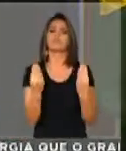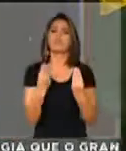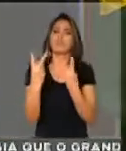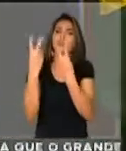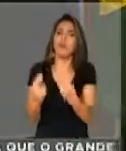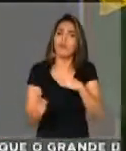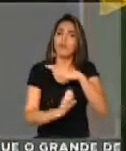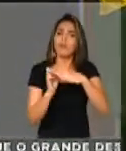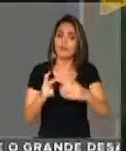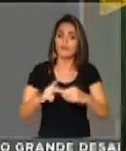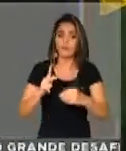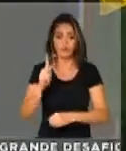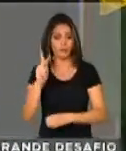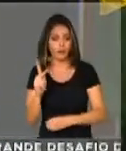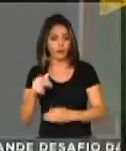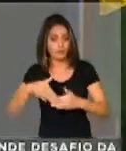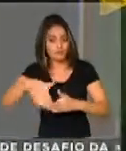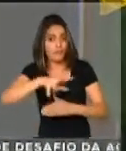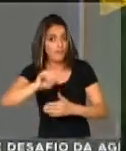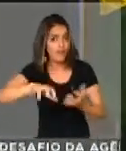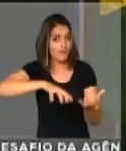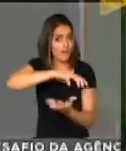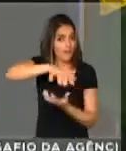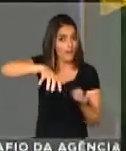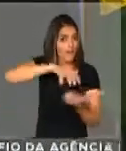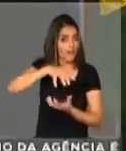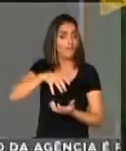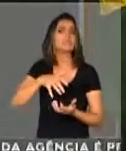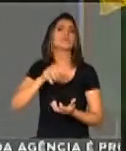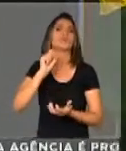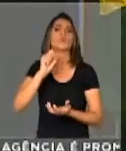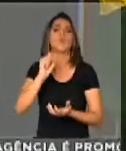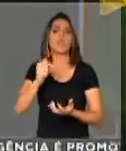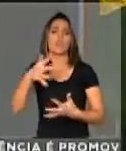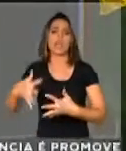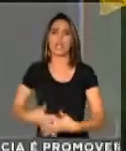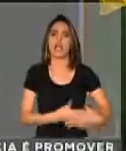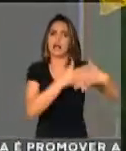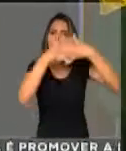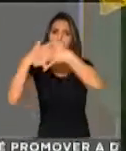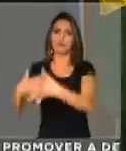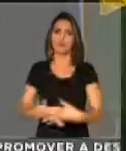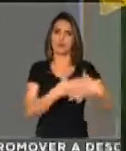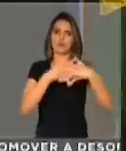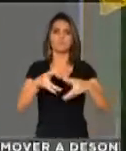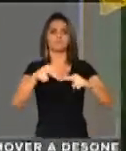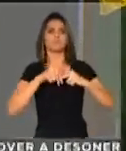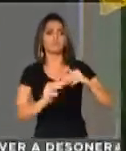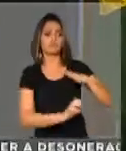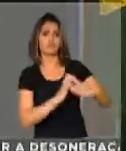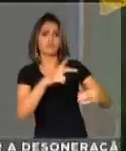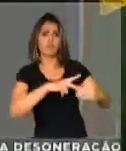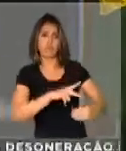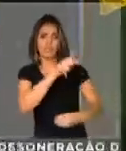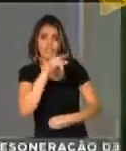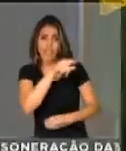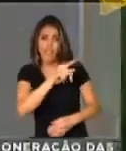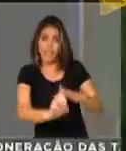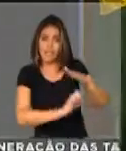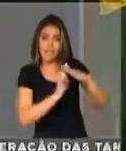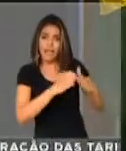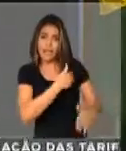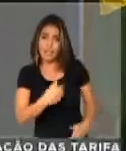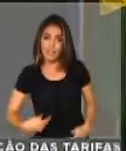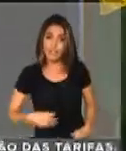Vem aí uma nova greve de caminhoneiros. E essa greve é porque a Petrobras, que é uma empresa estatal e cumpre um papel como empresa estatal,